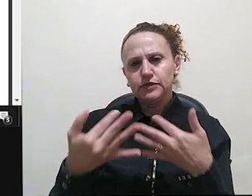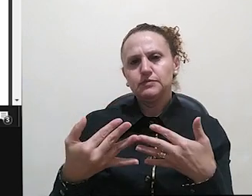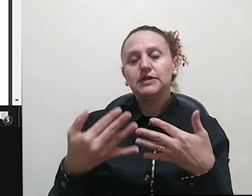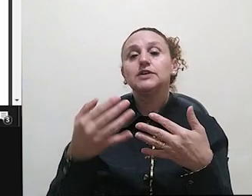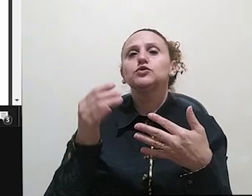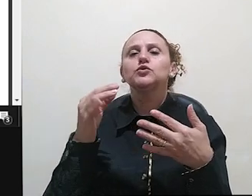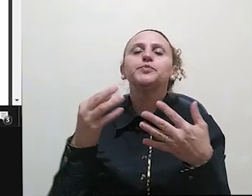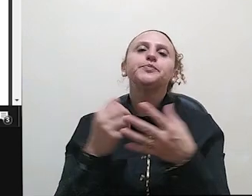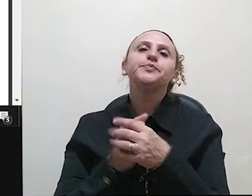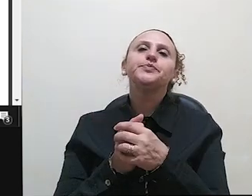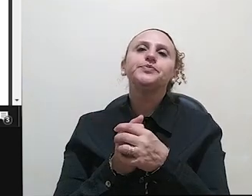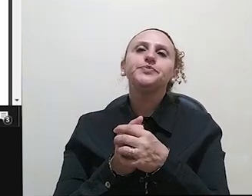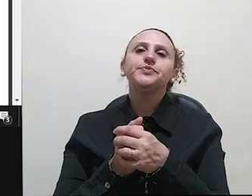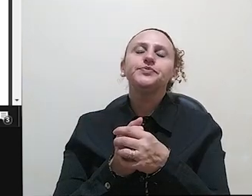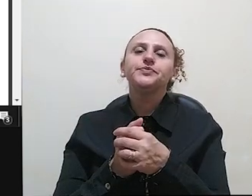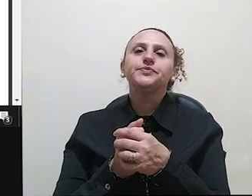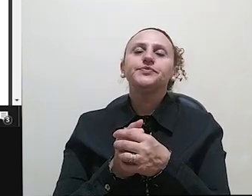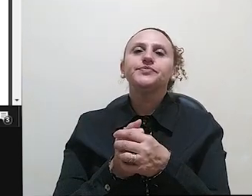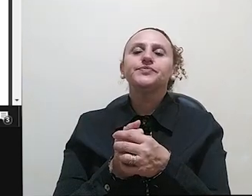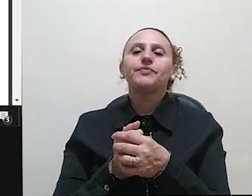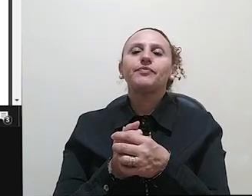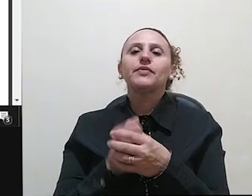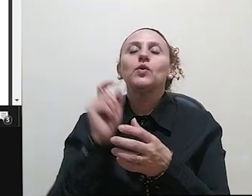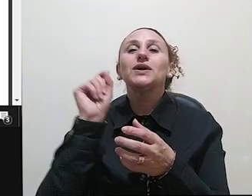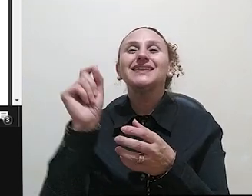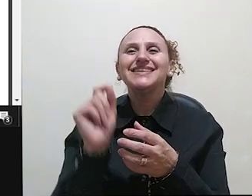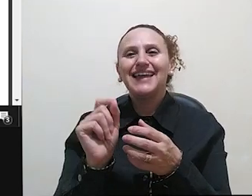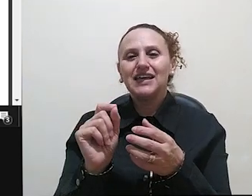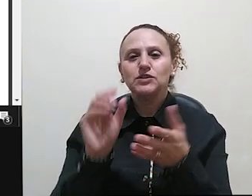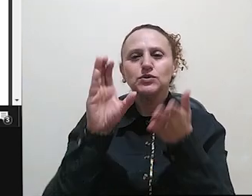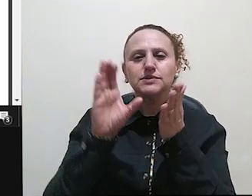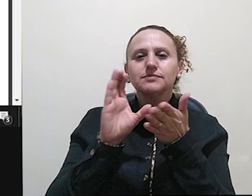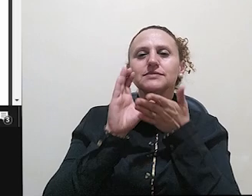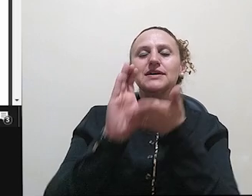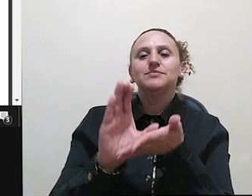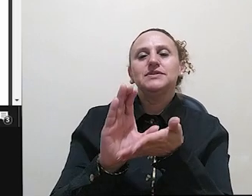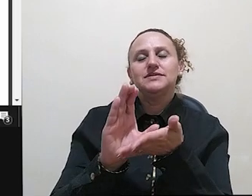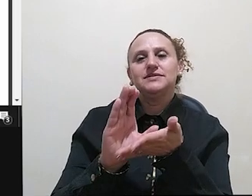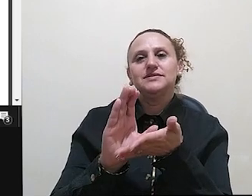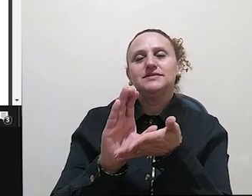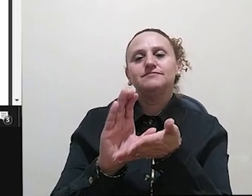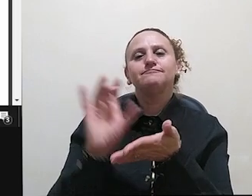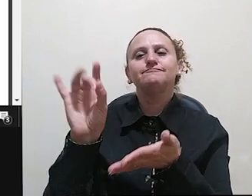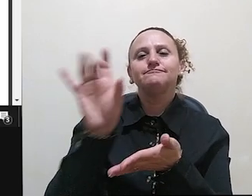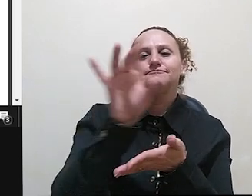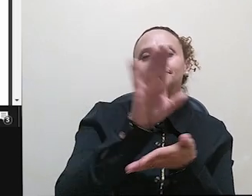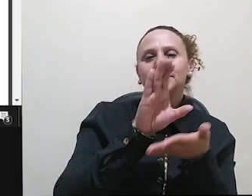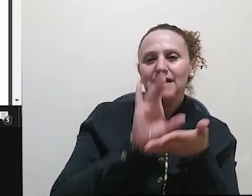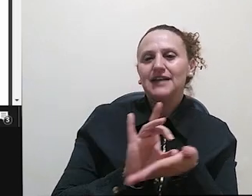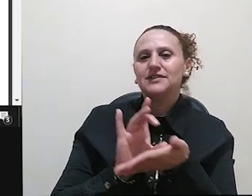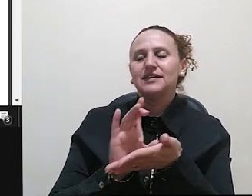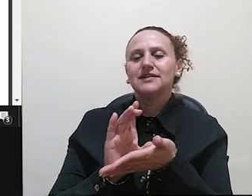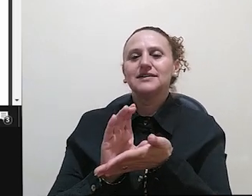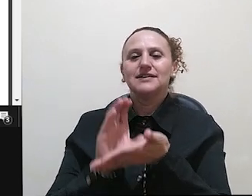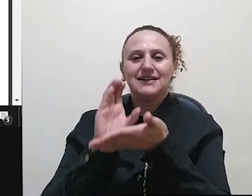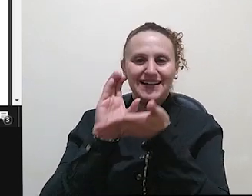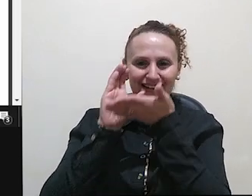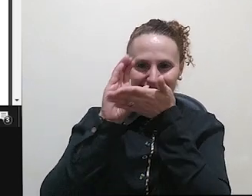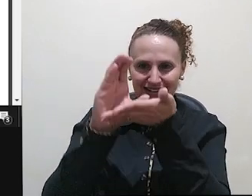Questões gerais, que englobam os primeiros cinco capítulos e as propostas particulares, que englobam os três últimos, o que